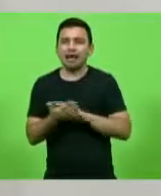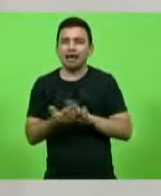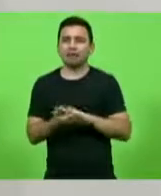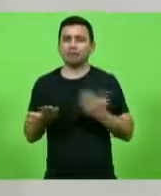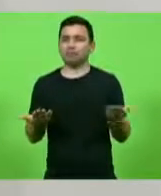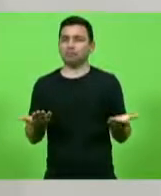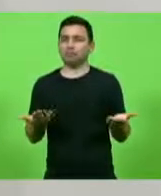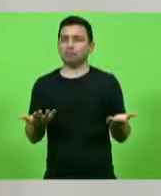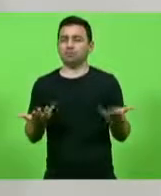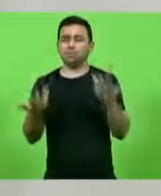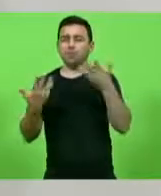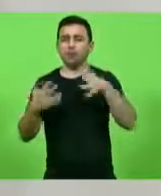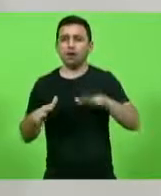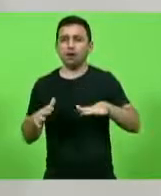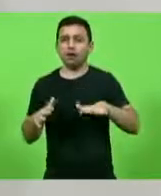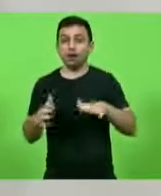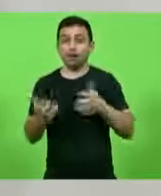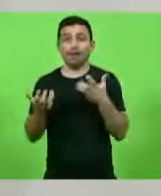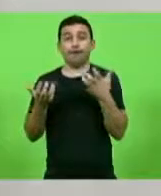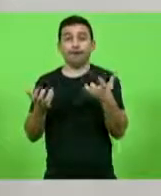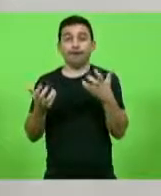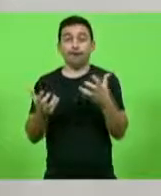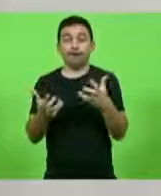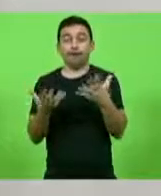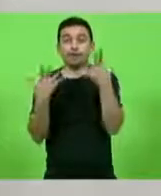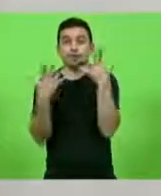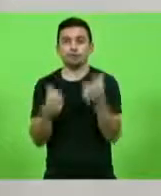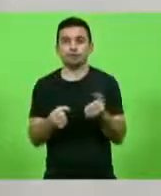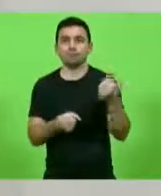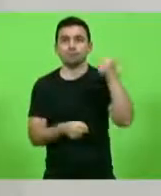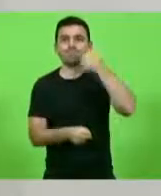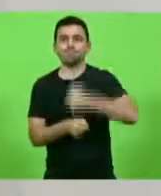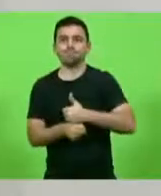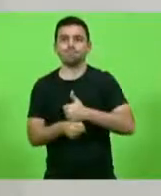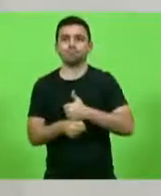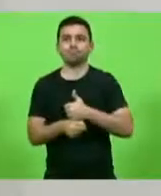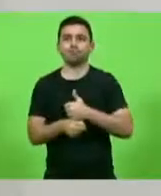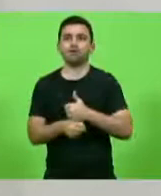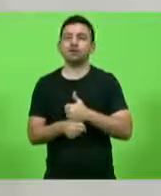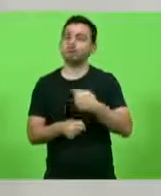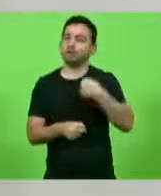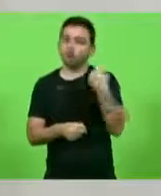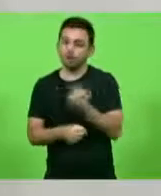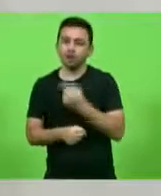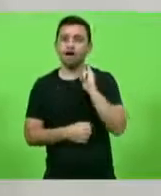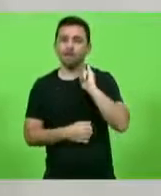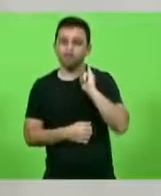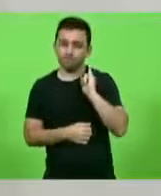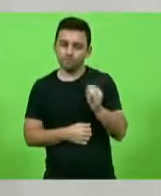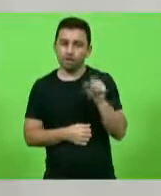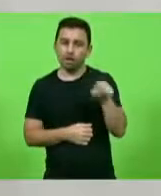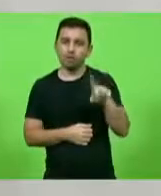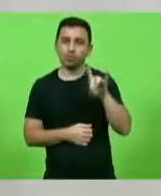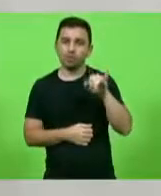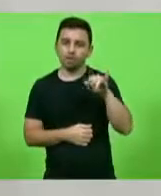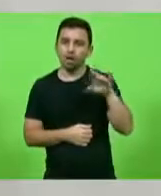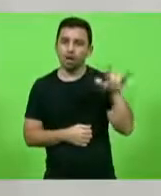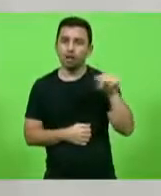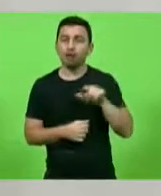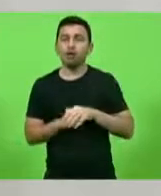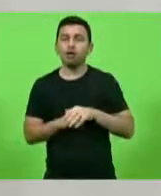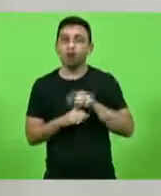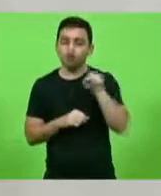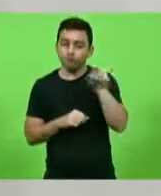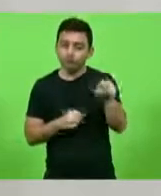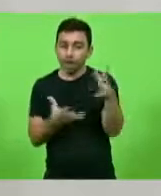resolveu tentar assumir o governo do Estado. Durante essa trajetória, outras vezes nós dissemos a ela, para você assumir o governo do Estado de